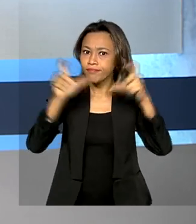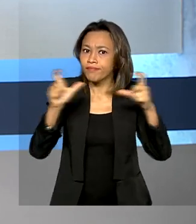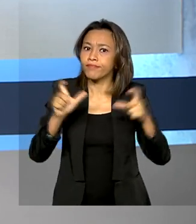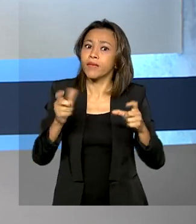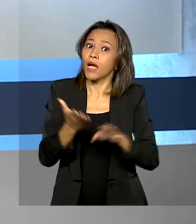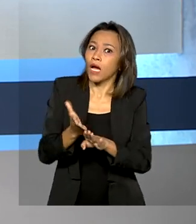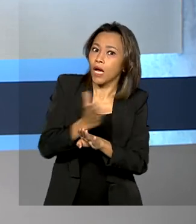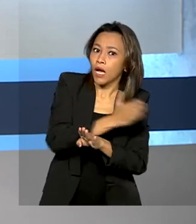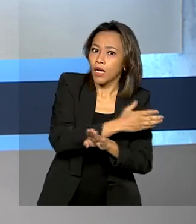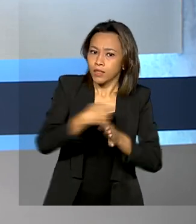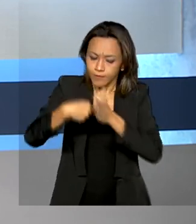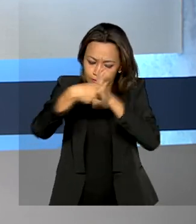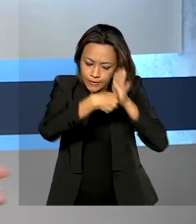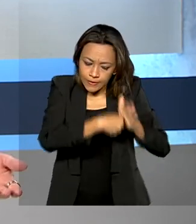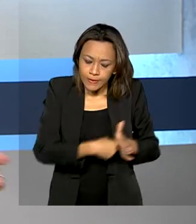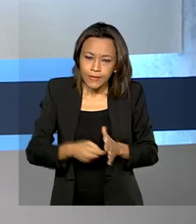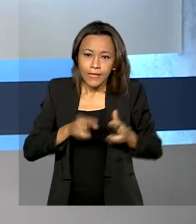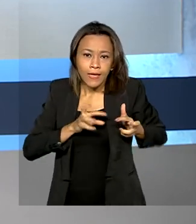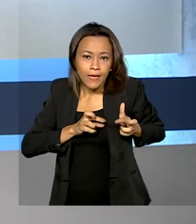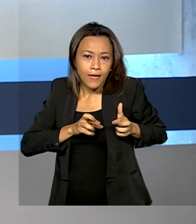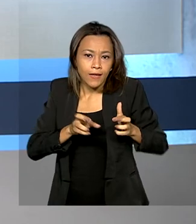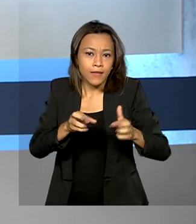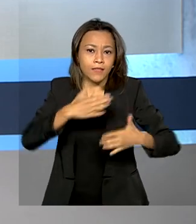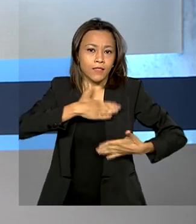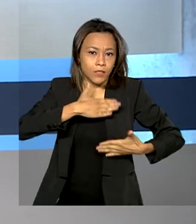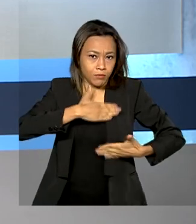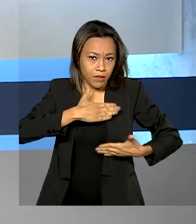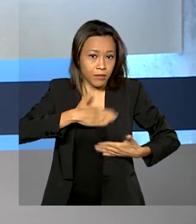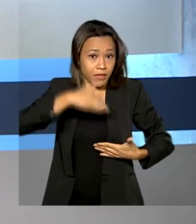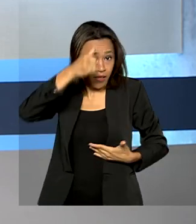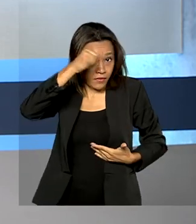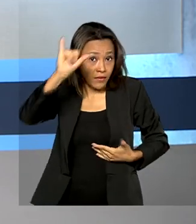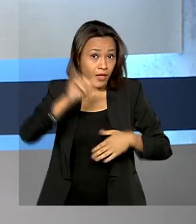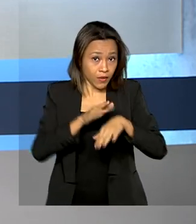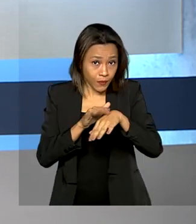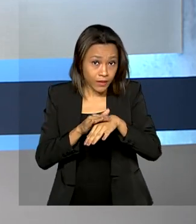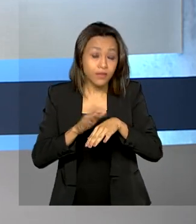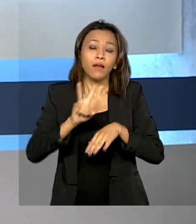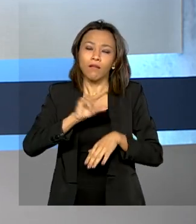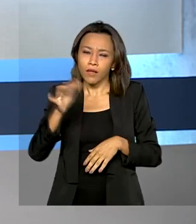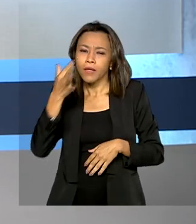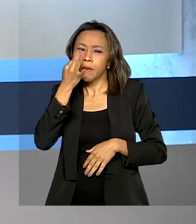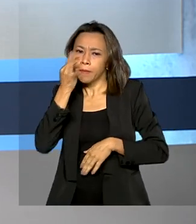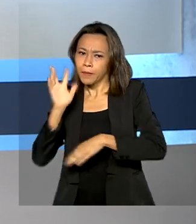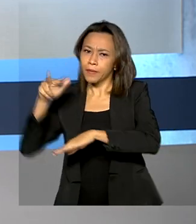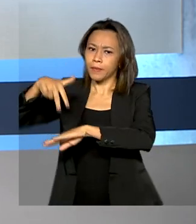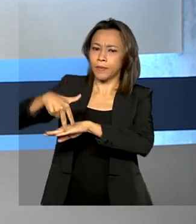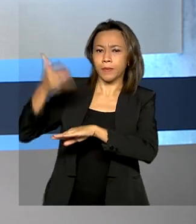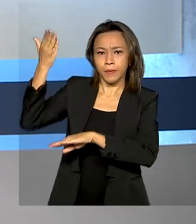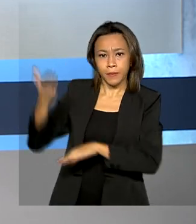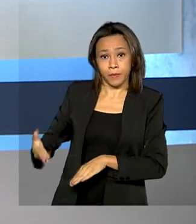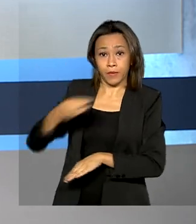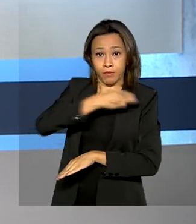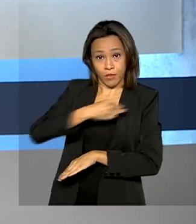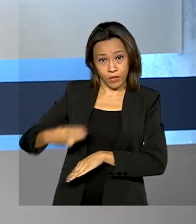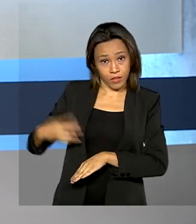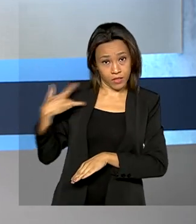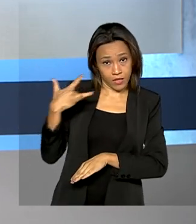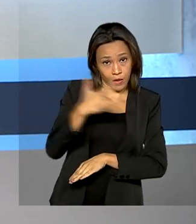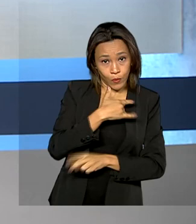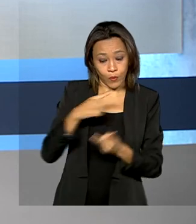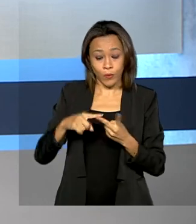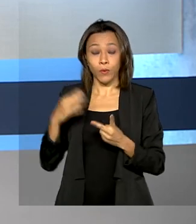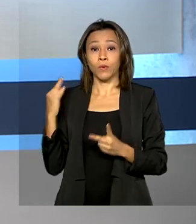precoce do câncer de mama e também a prevenção da doença. A cerimônia terá a presença do ministro da Saúde, Eduardo Pazuello, da